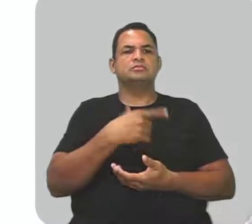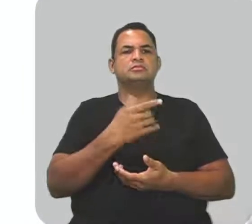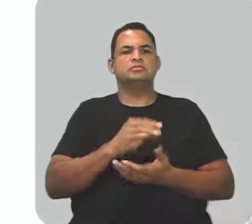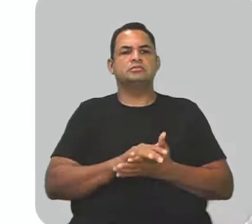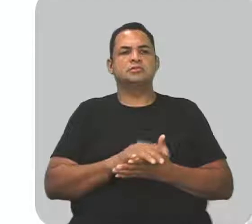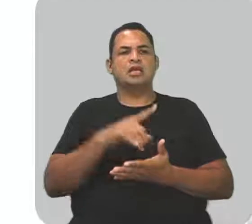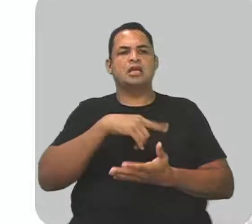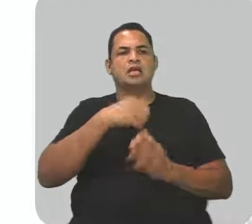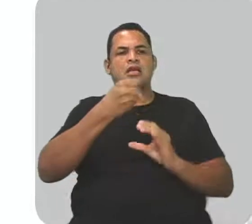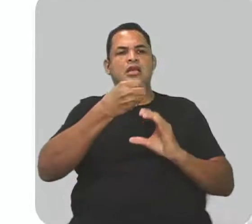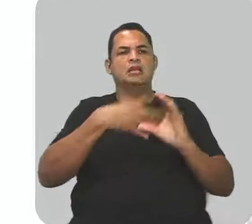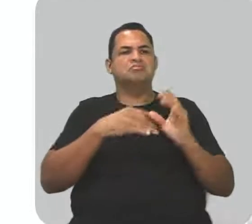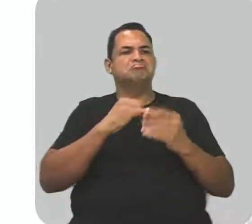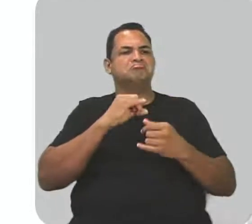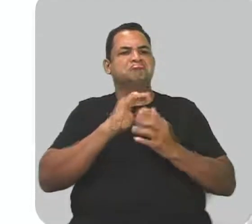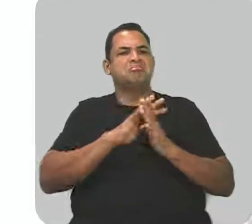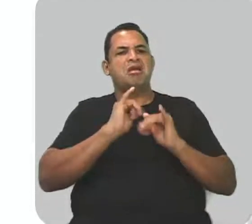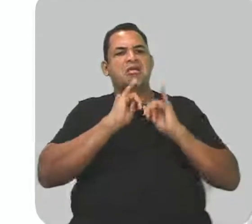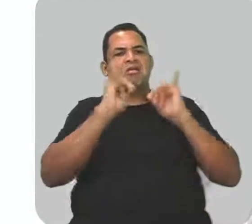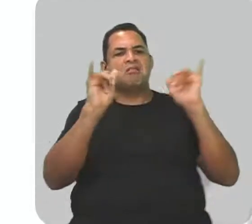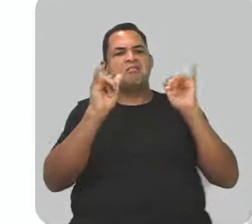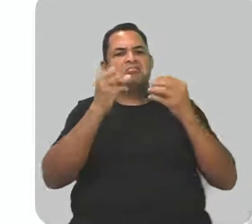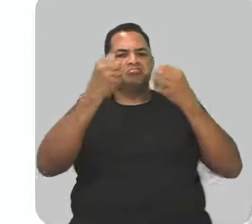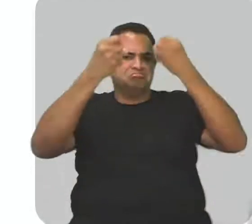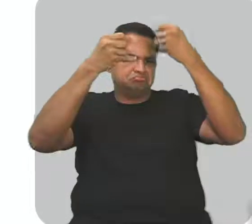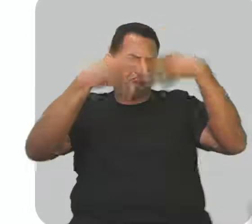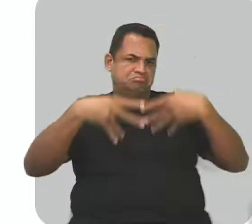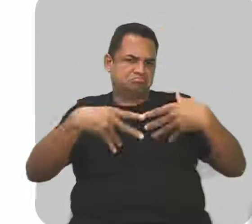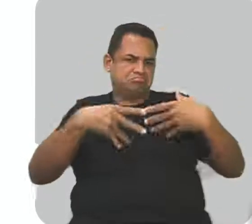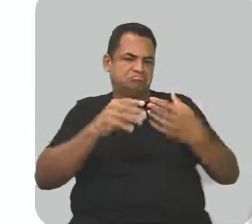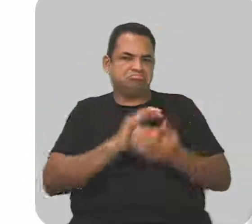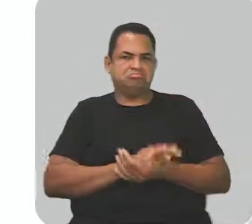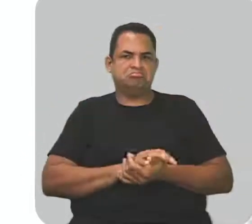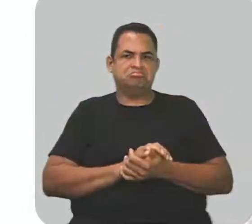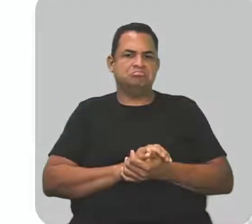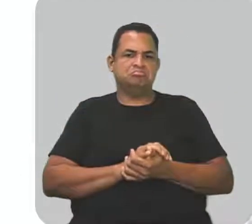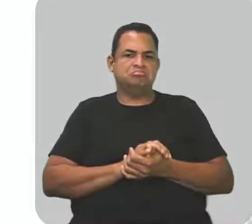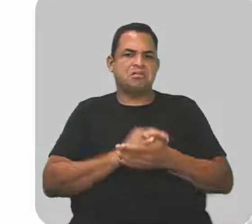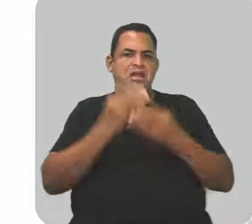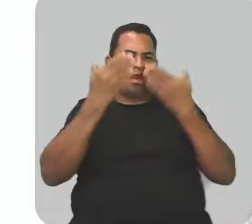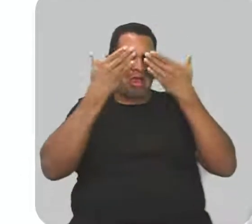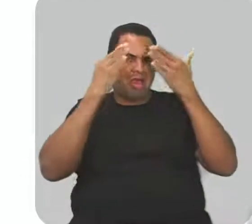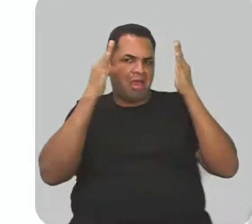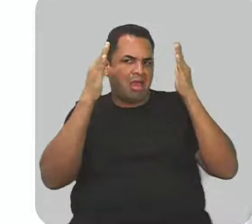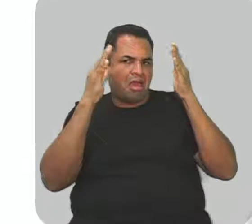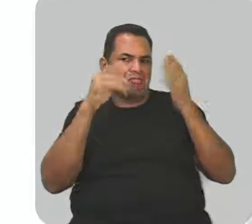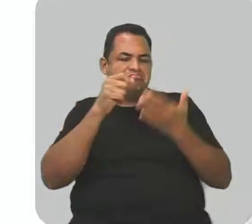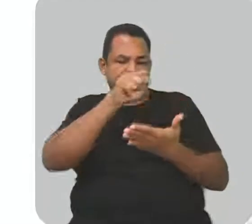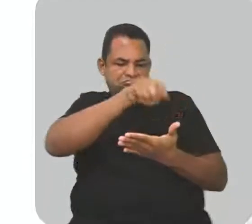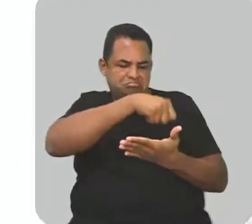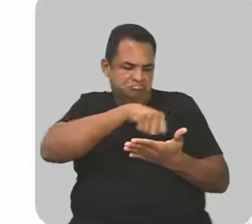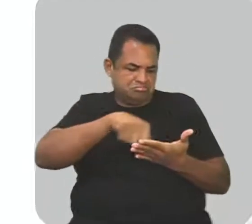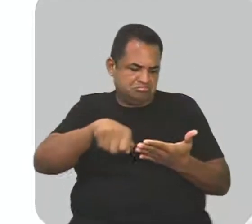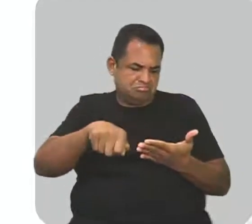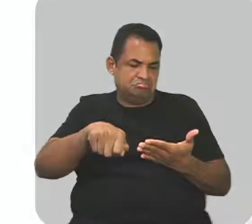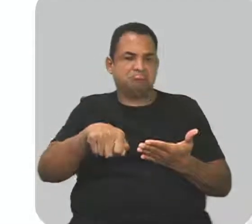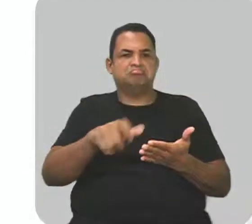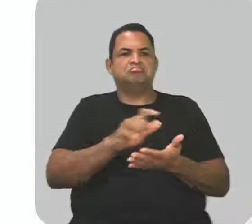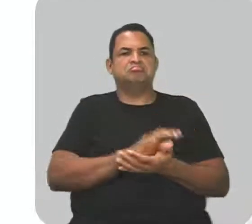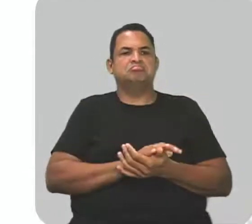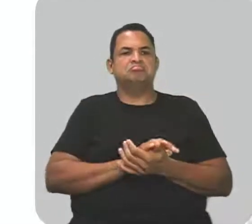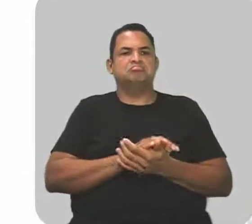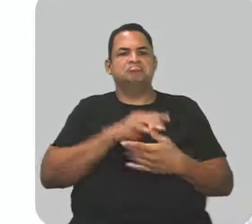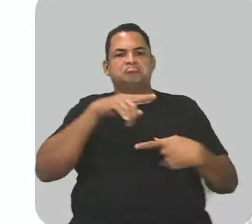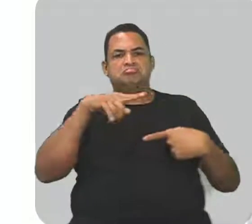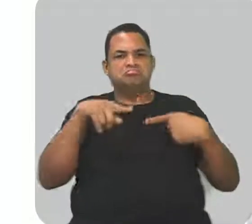Beleza? É informativo, explicativo, que possui clareza ao que está sendo escrito.